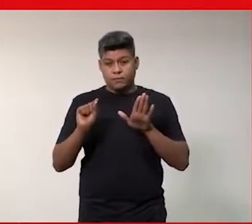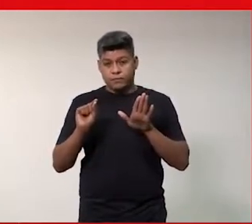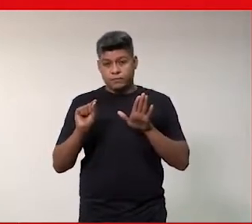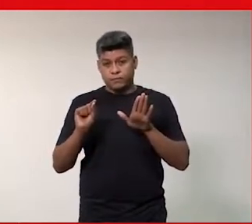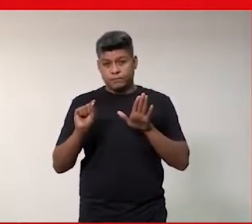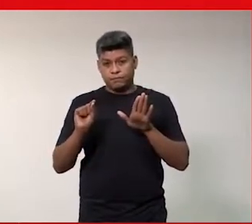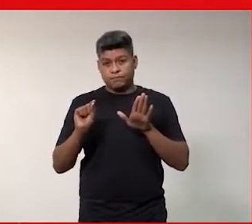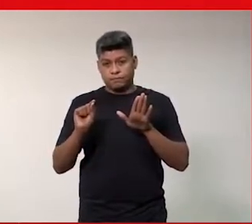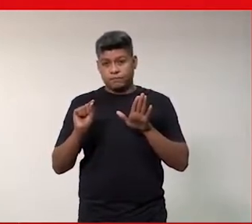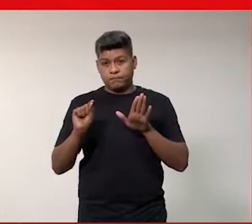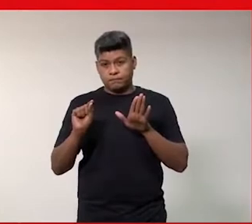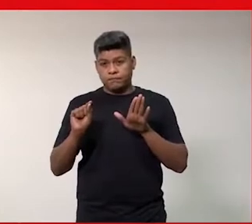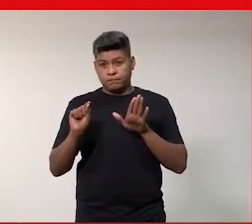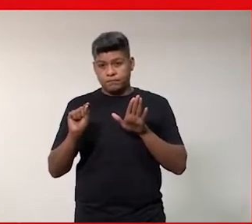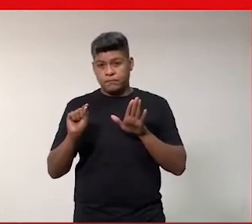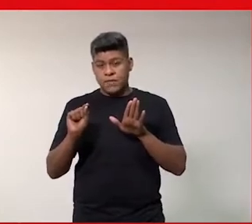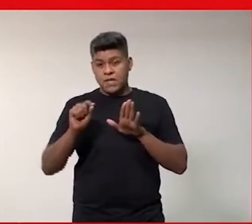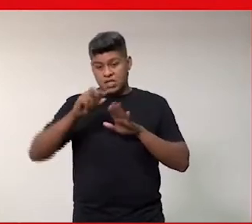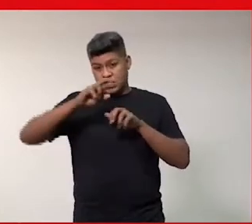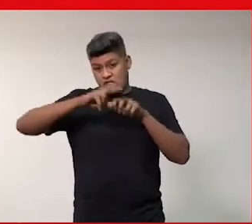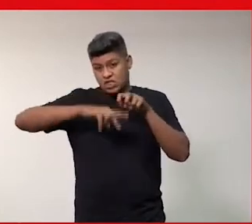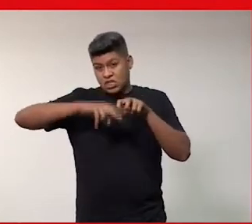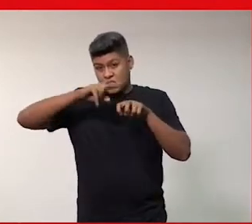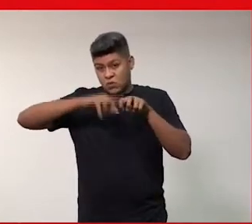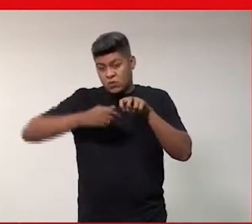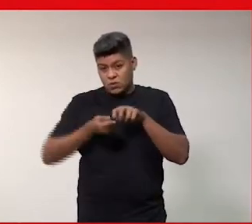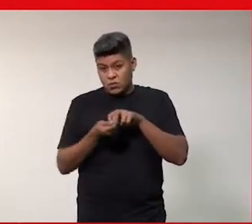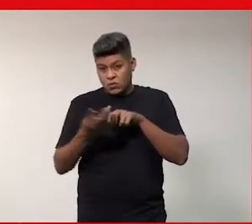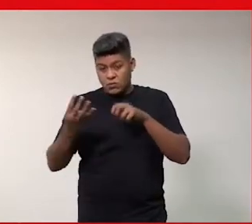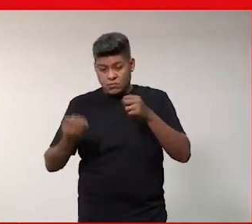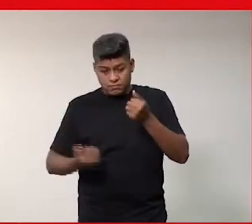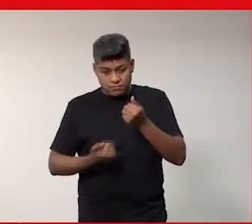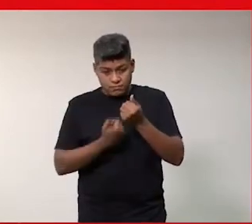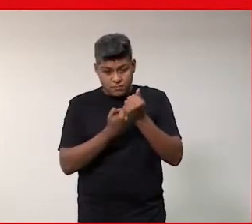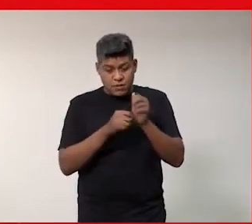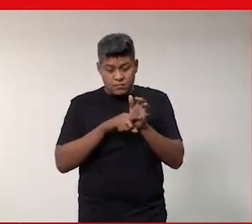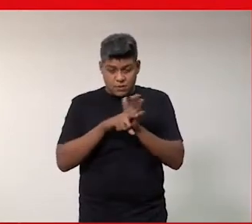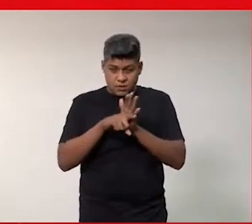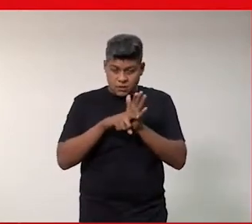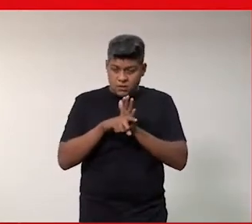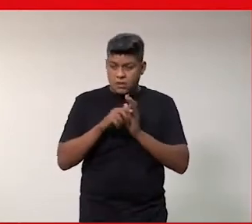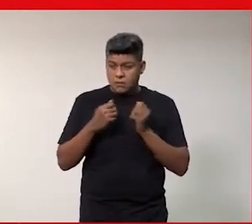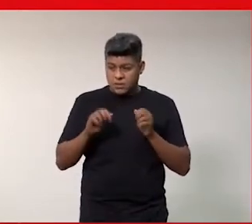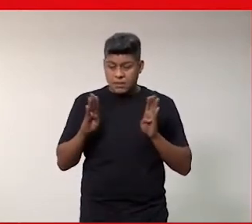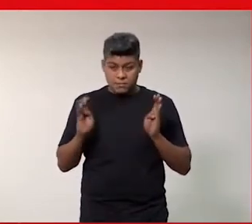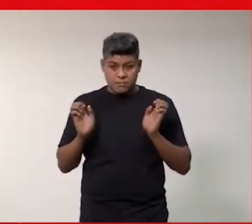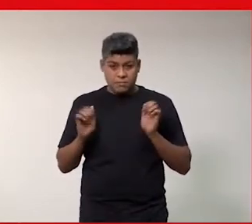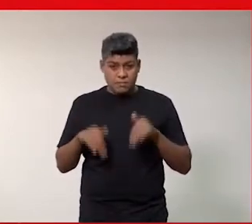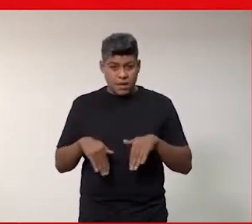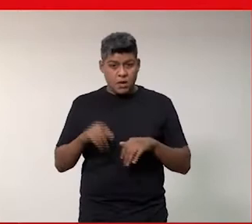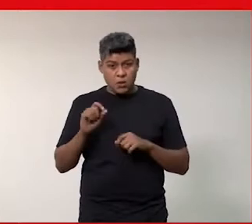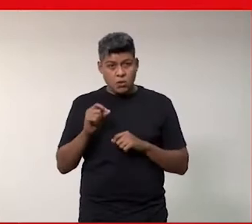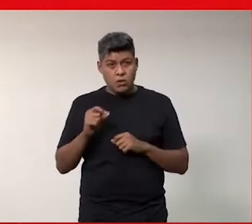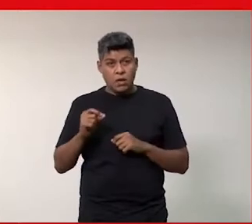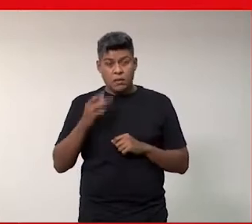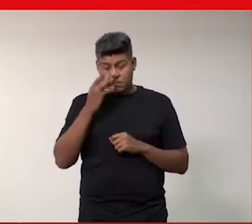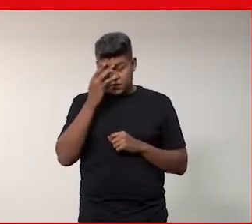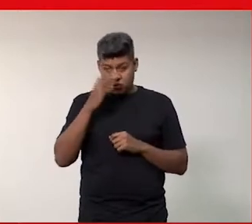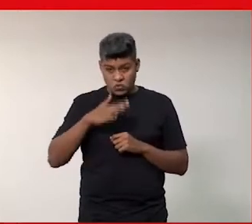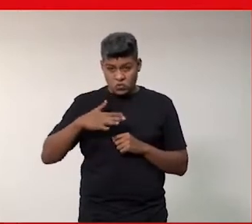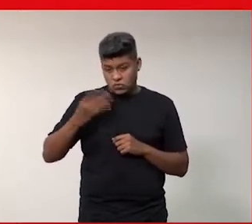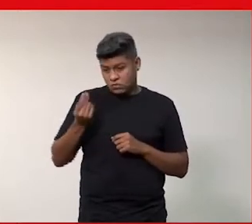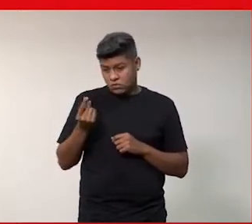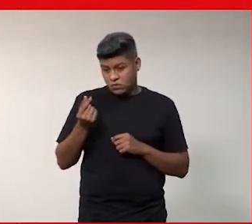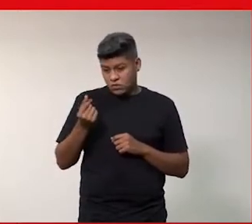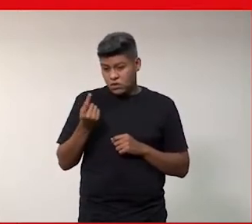pela startup Gênero e Número, né, apoiado na pesquisa do CITIC também, eles falaram, entre a população cuja renda familiar